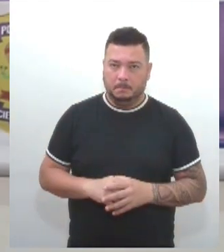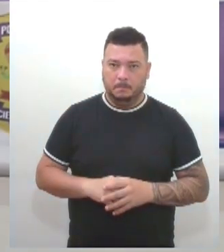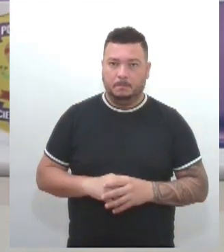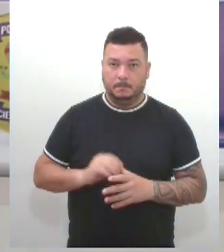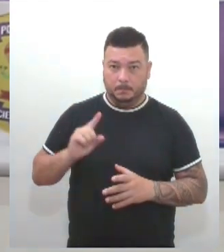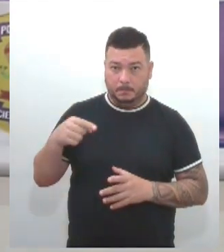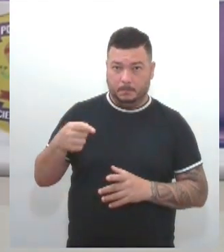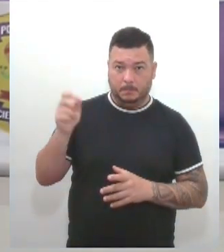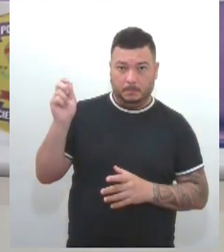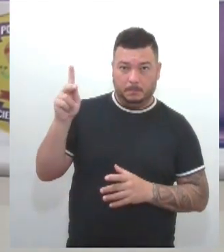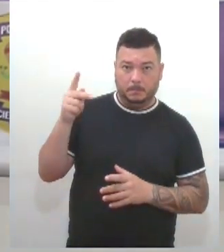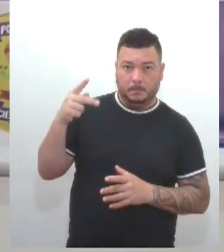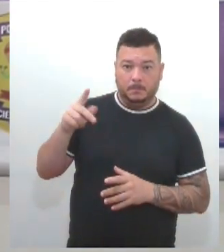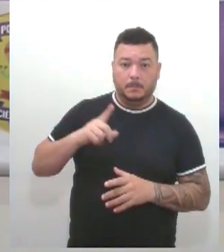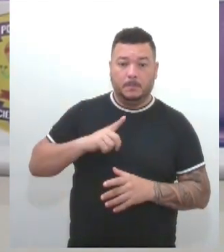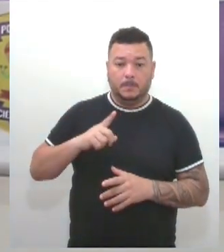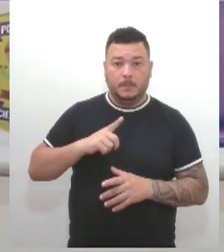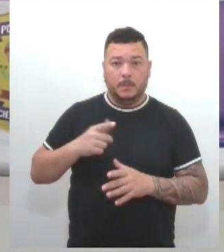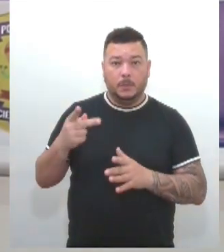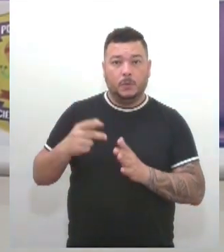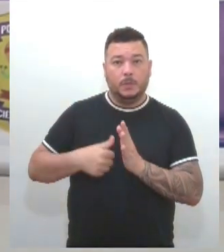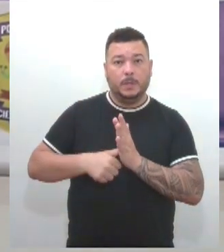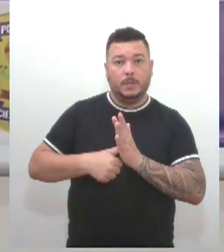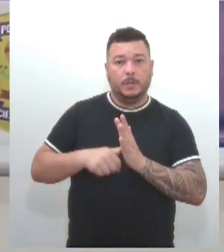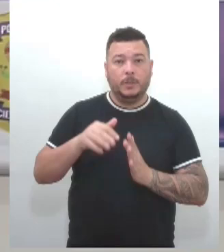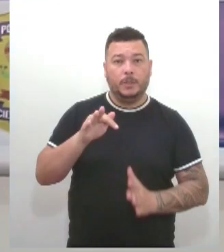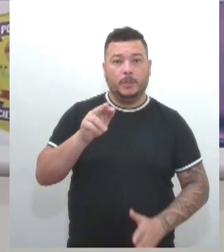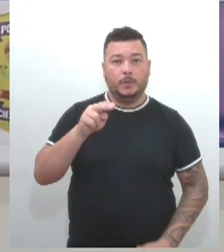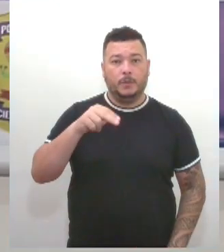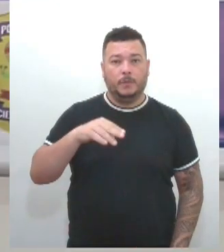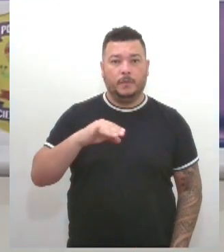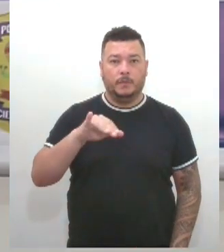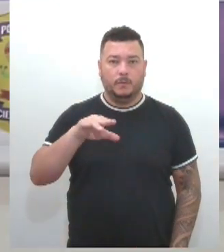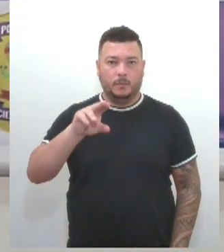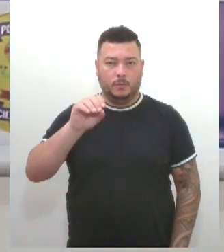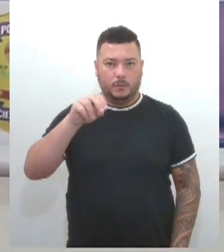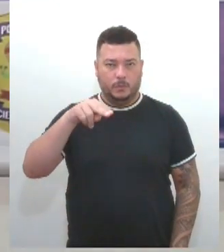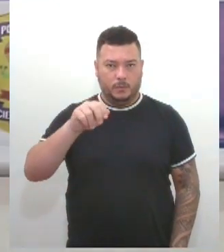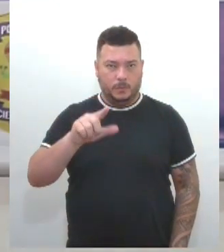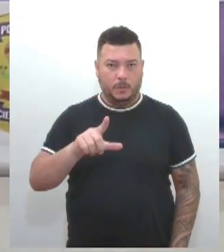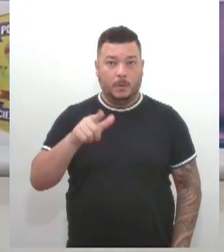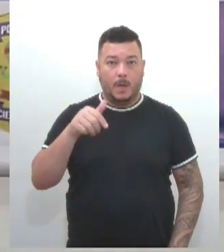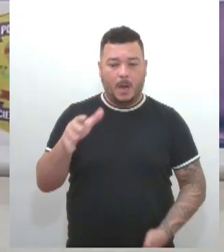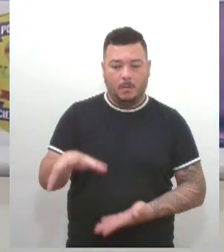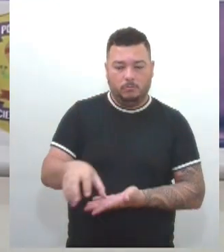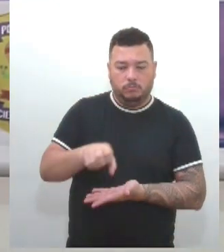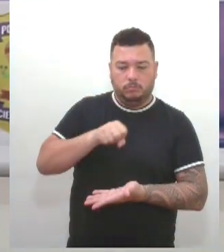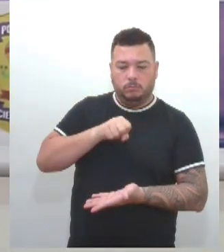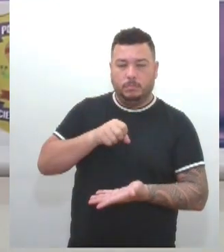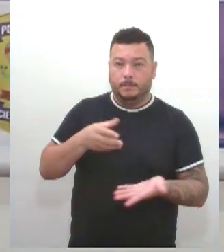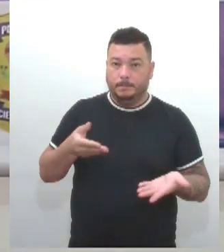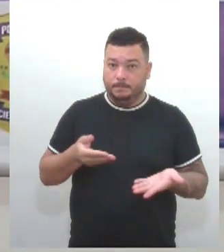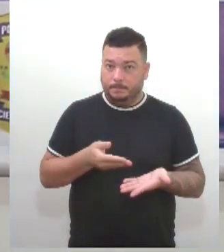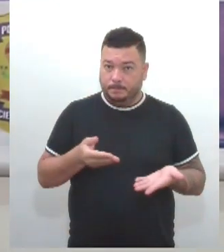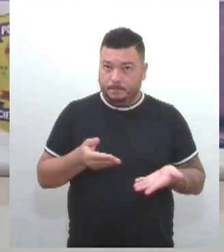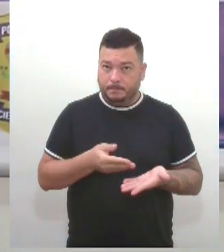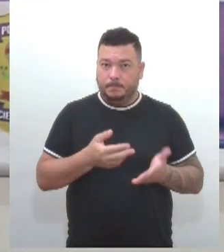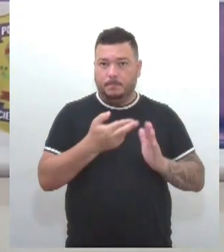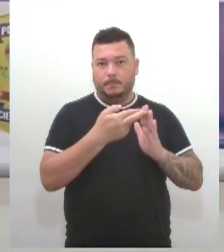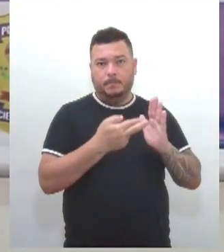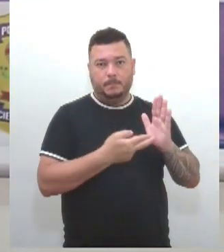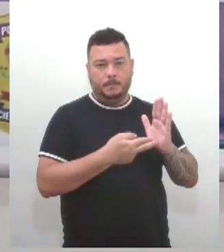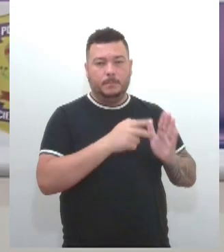a sua identidade funcional era recolhida. E agora, cumprindo determinação do nosso governo do Estado,